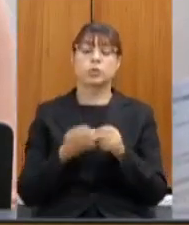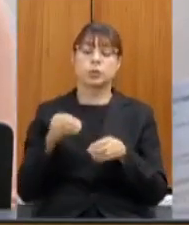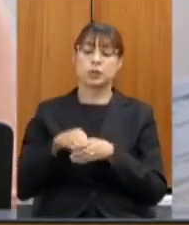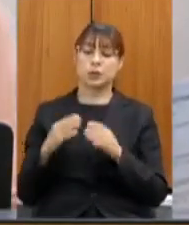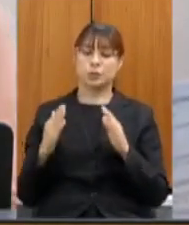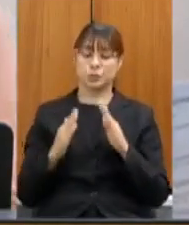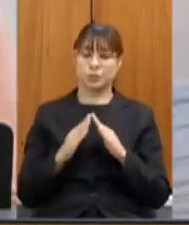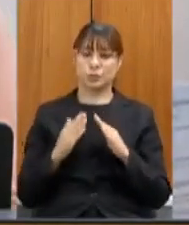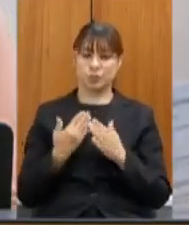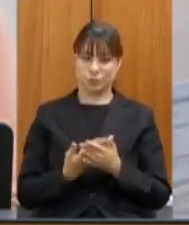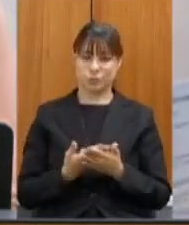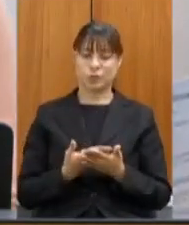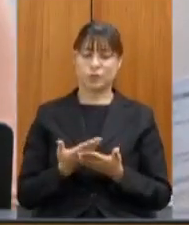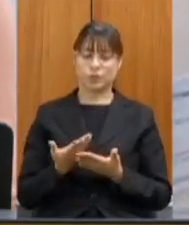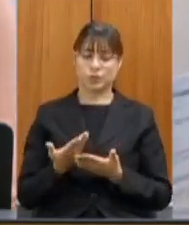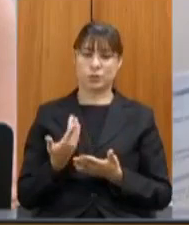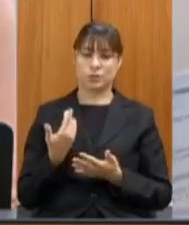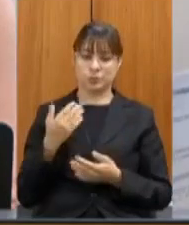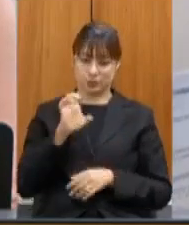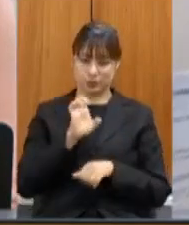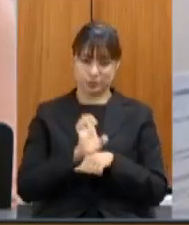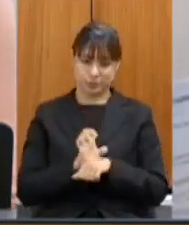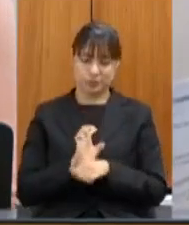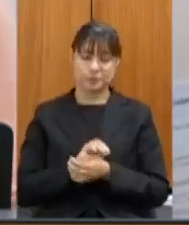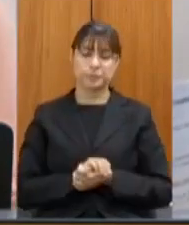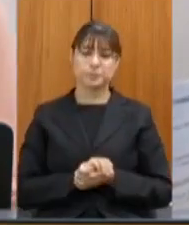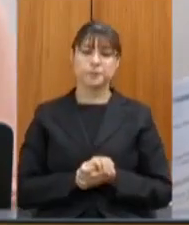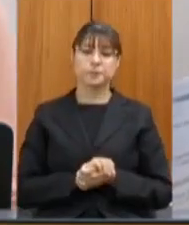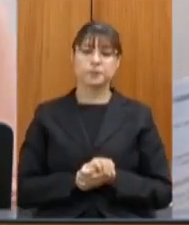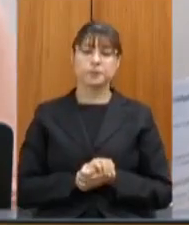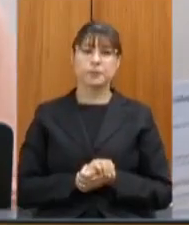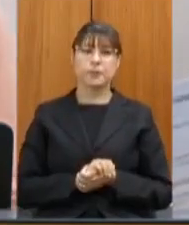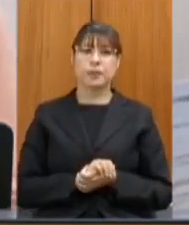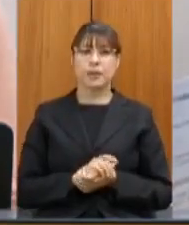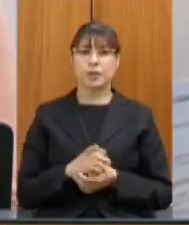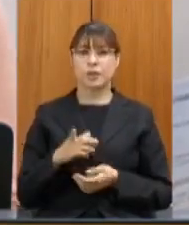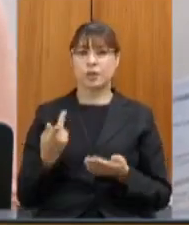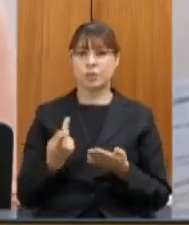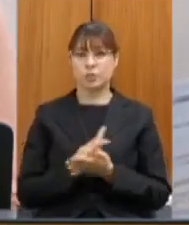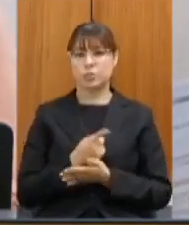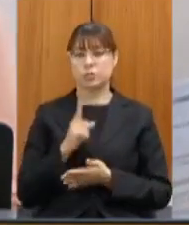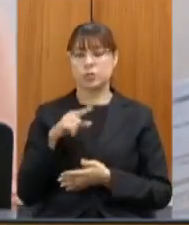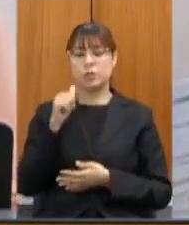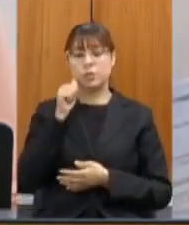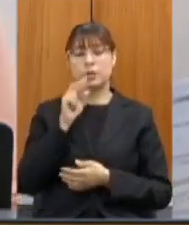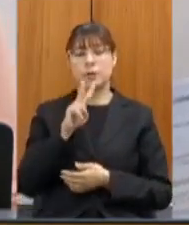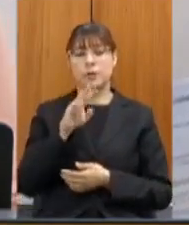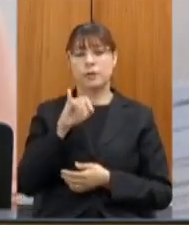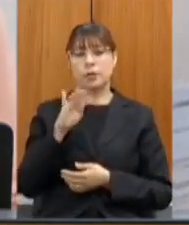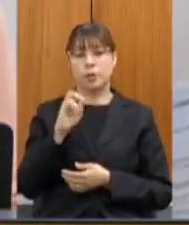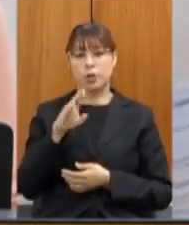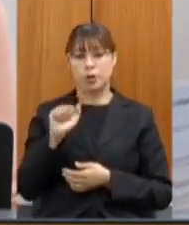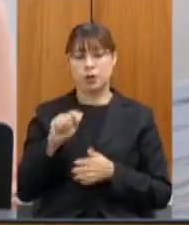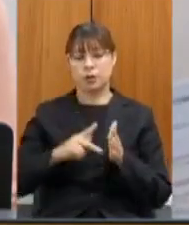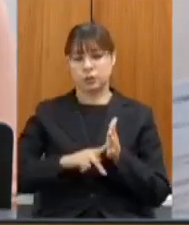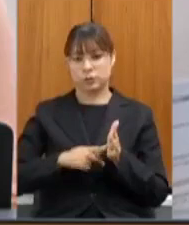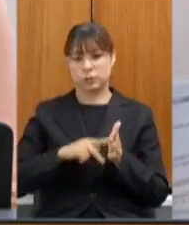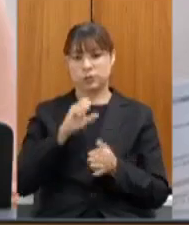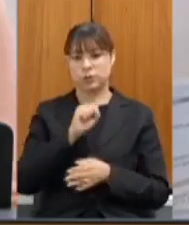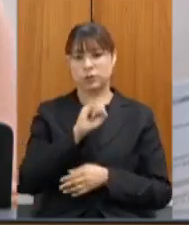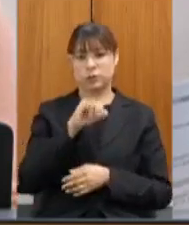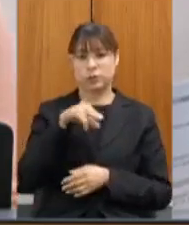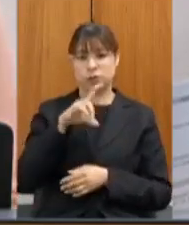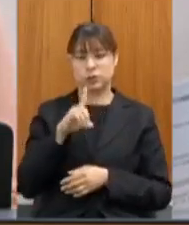escolas estaduais nós tivemos Vitória do Sindic que impetrou o mandato de segurança em abril